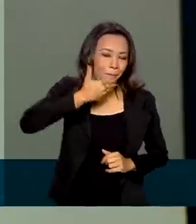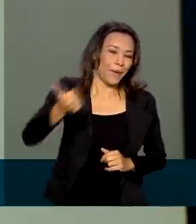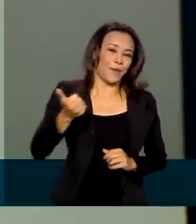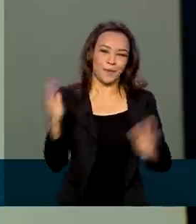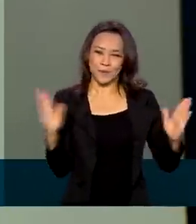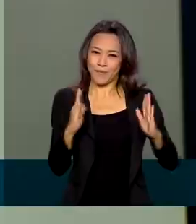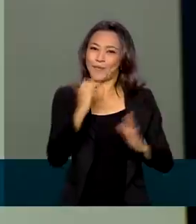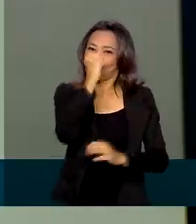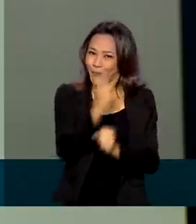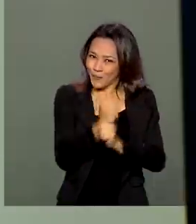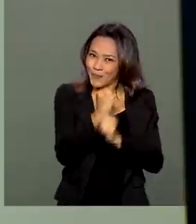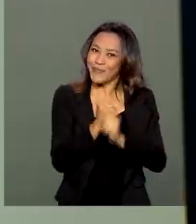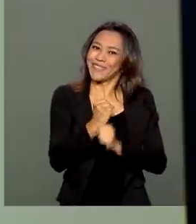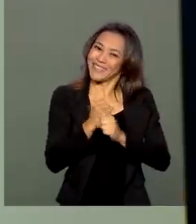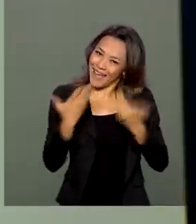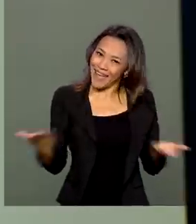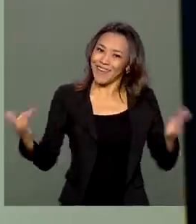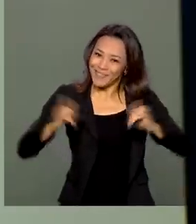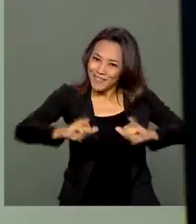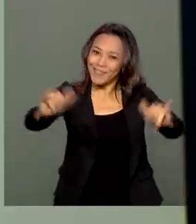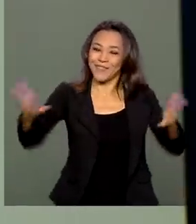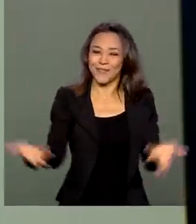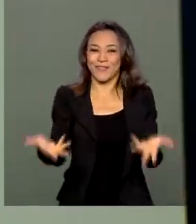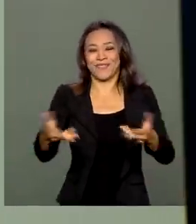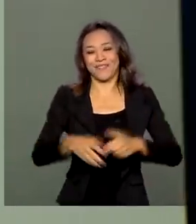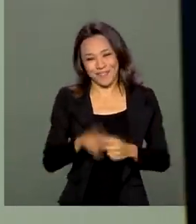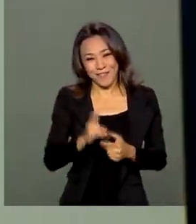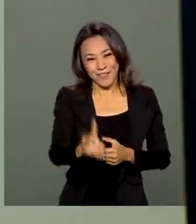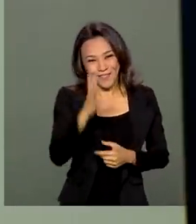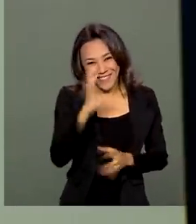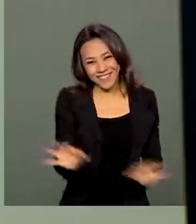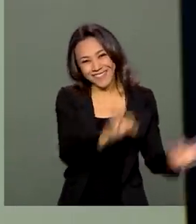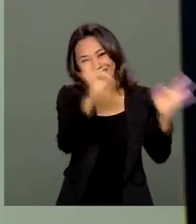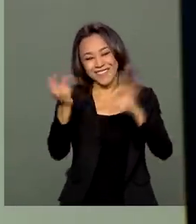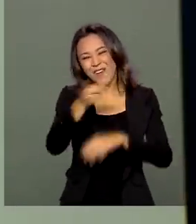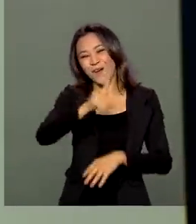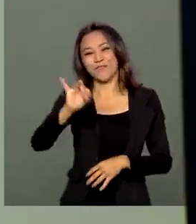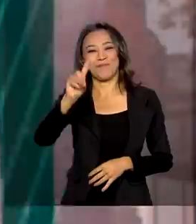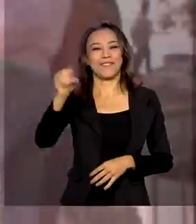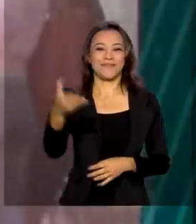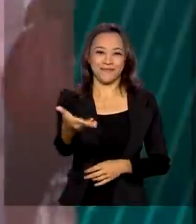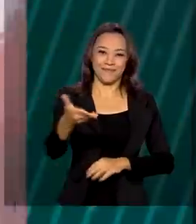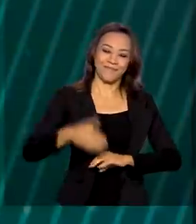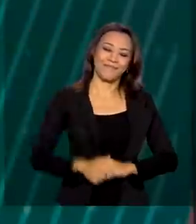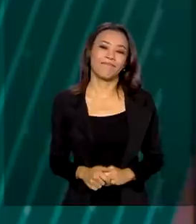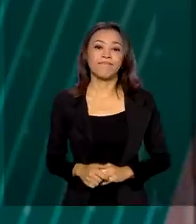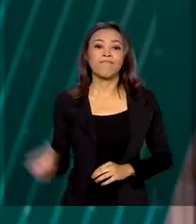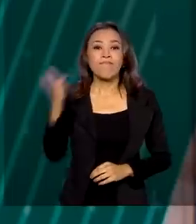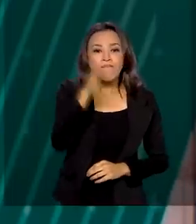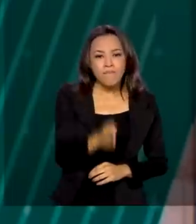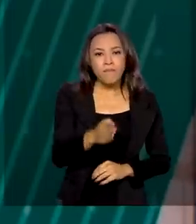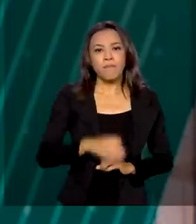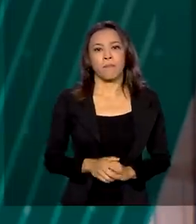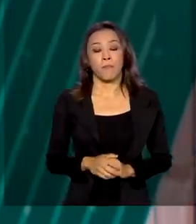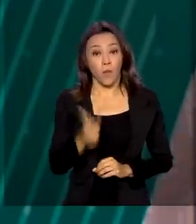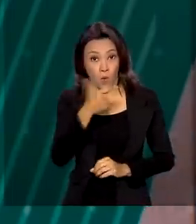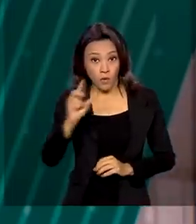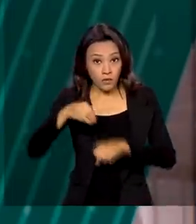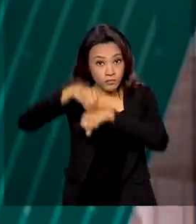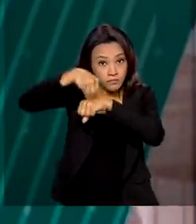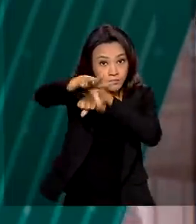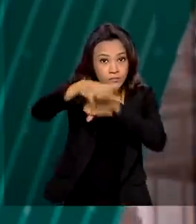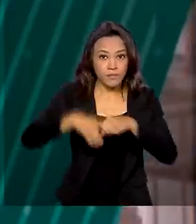oito anos. Essa que era a nossa mensagem para hoje. Continue conosco e tenham um ótimo dia. E olha só essa informação.